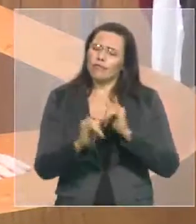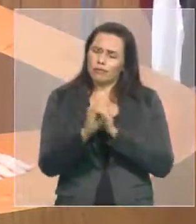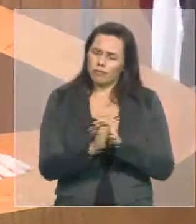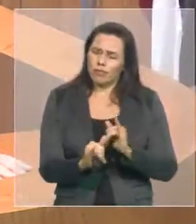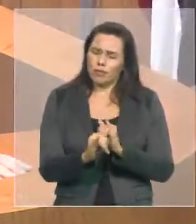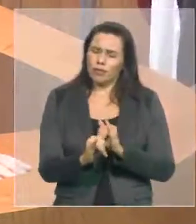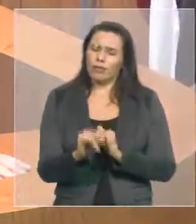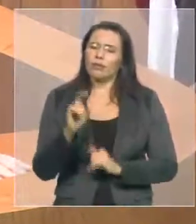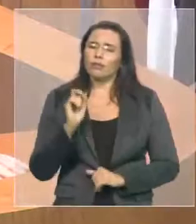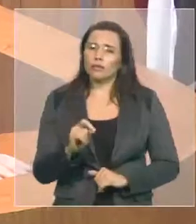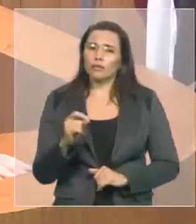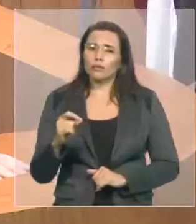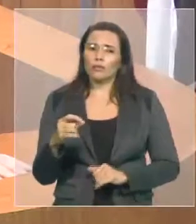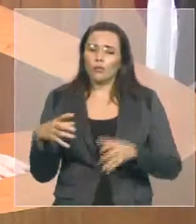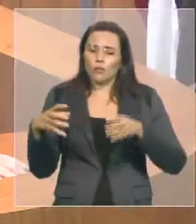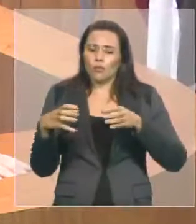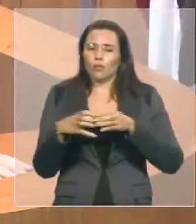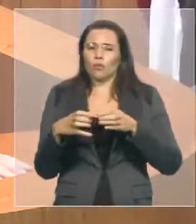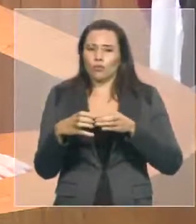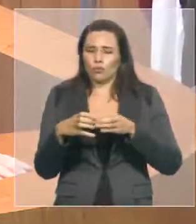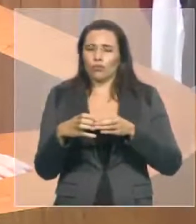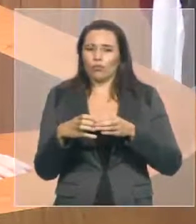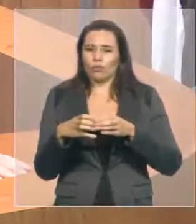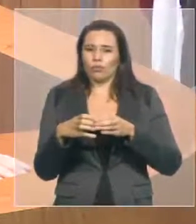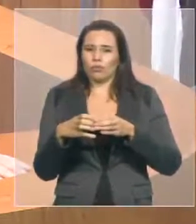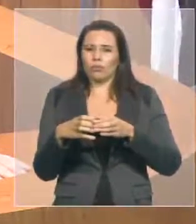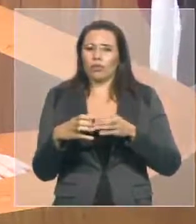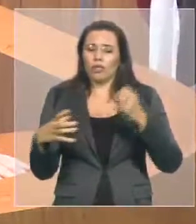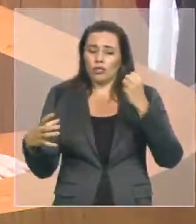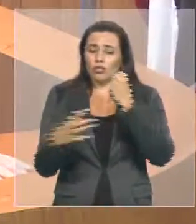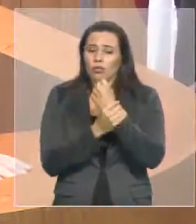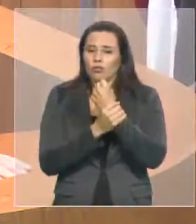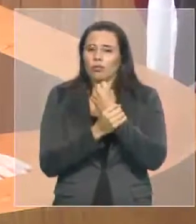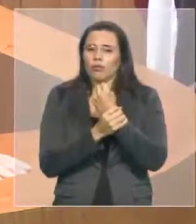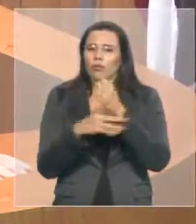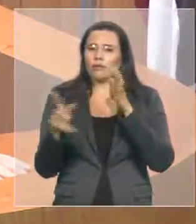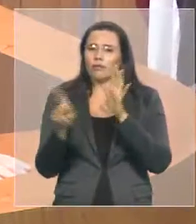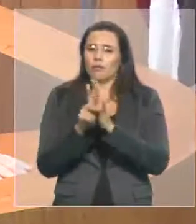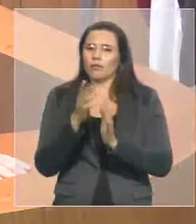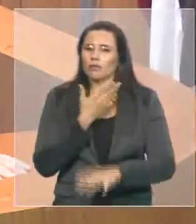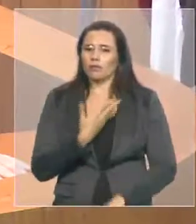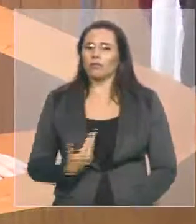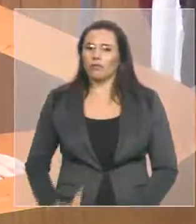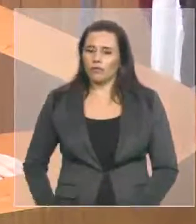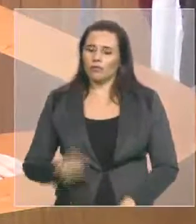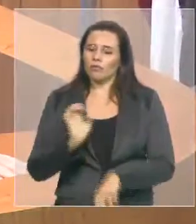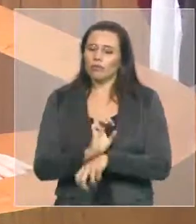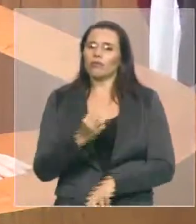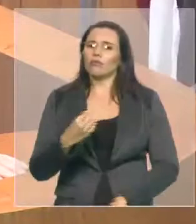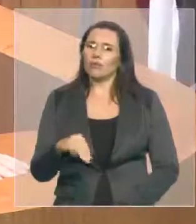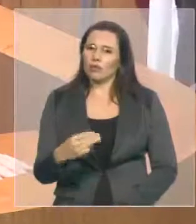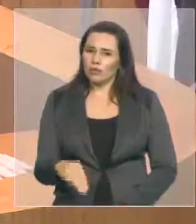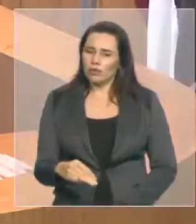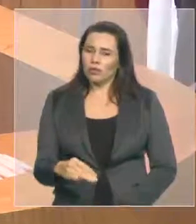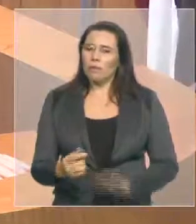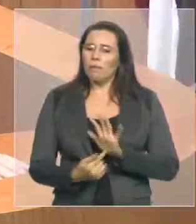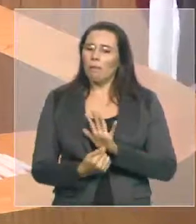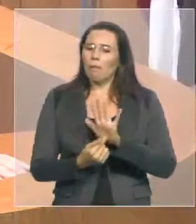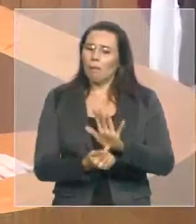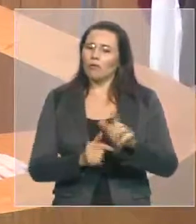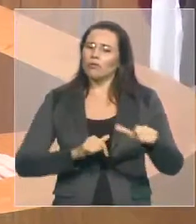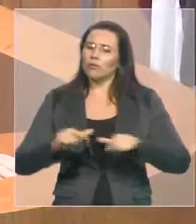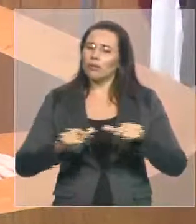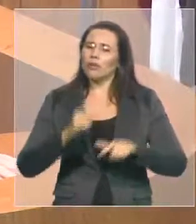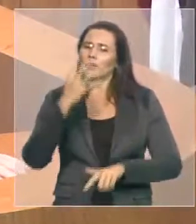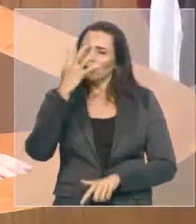demonstrado um bom trabalho dentro da realidade que nós temos hoje, eu acho